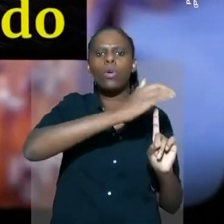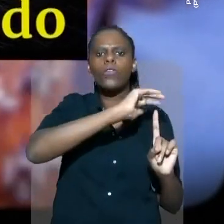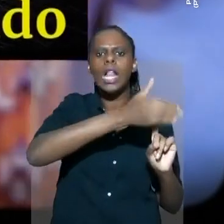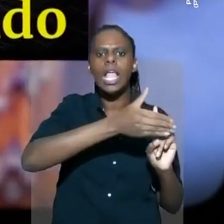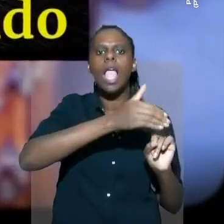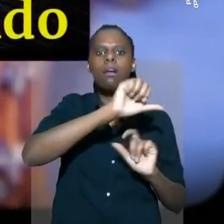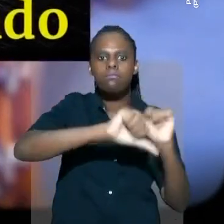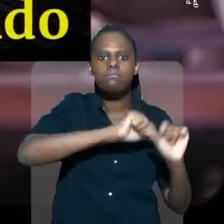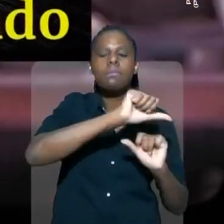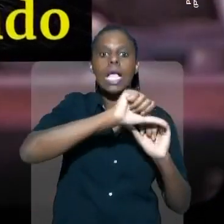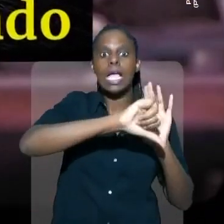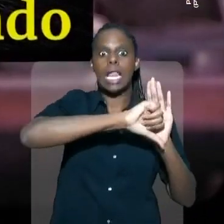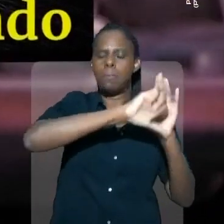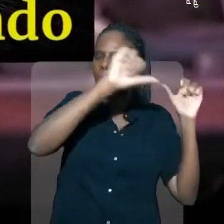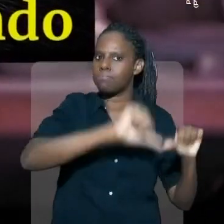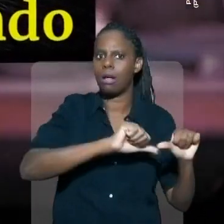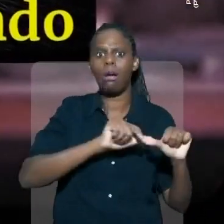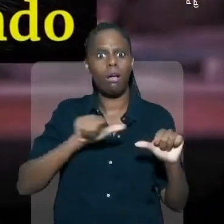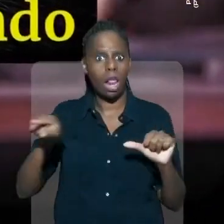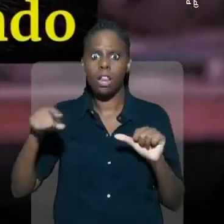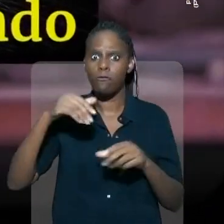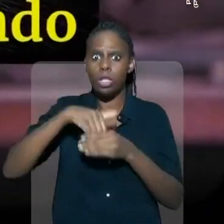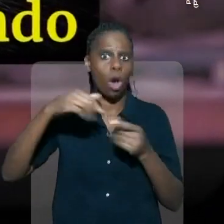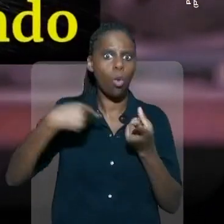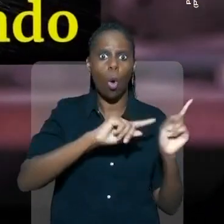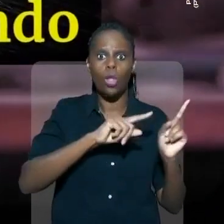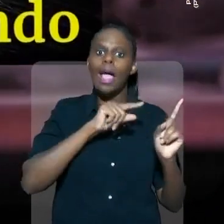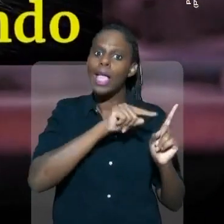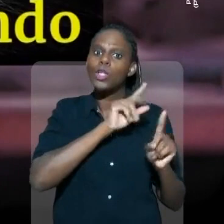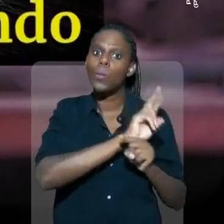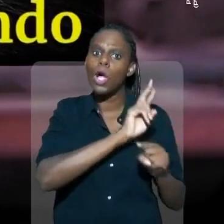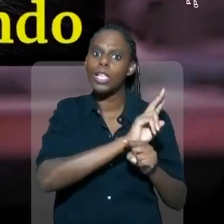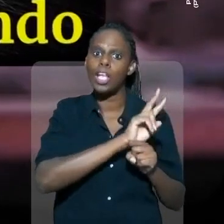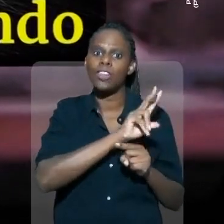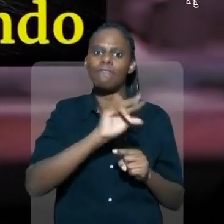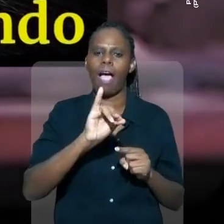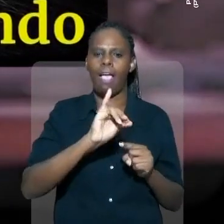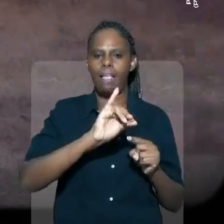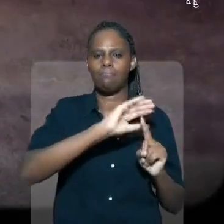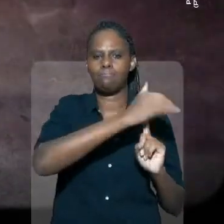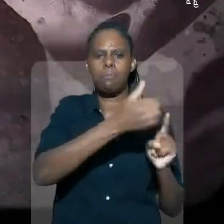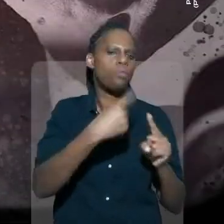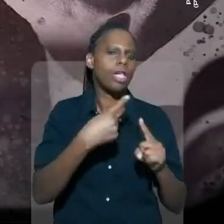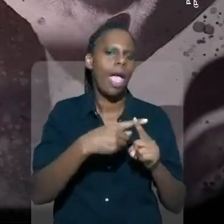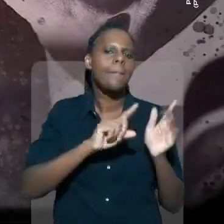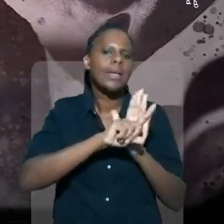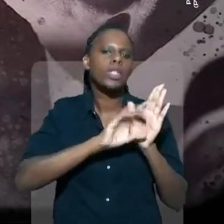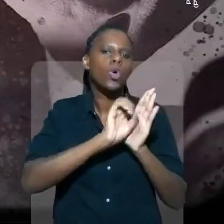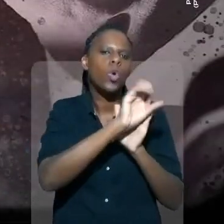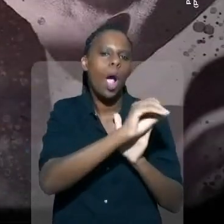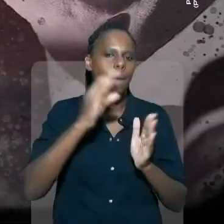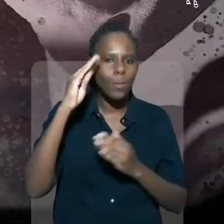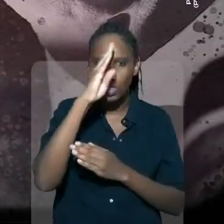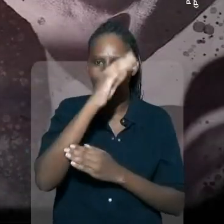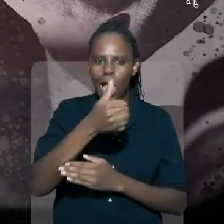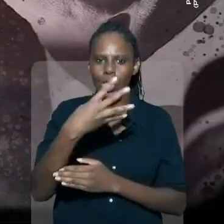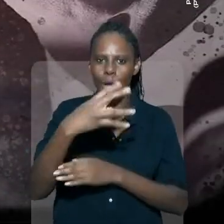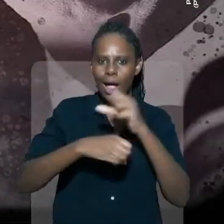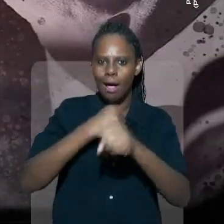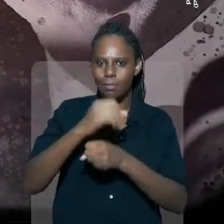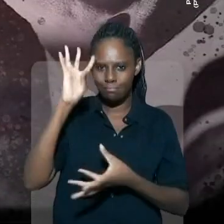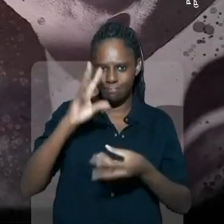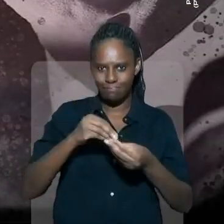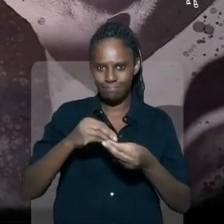tornaria pedofilia um crime hediondo. Isso vai proteger os pedófilos. Por que será? Pesquise no Google. Bolsonaro,